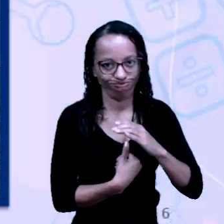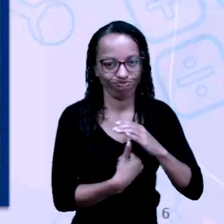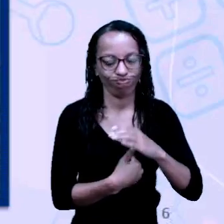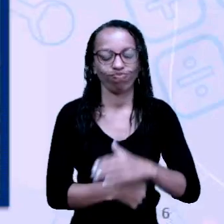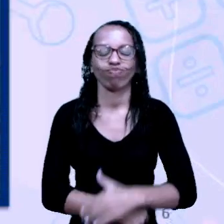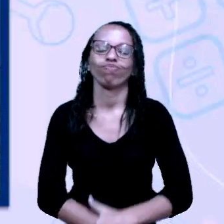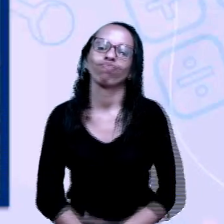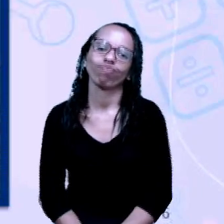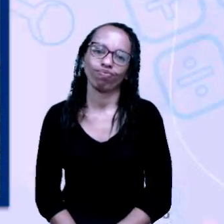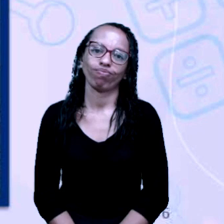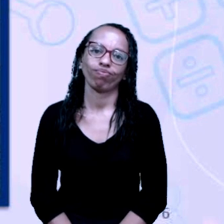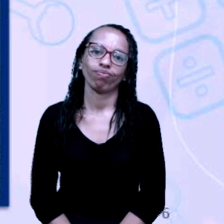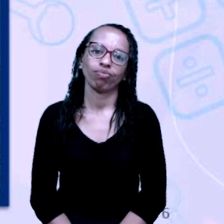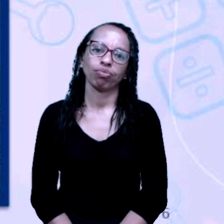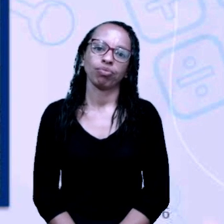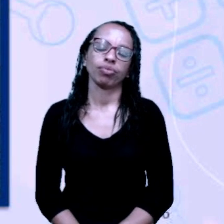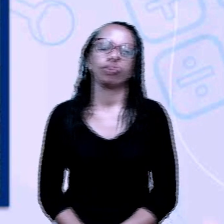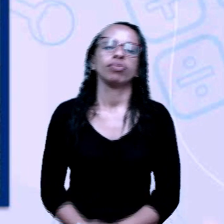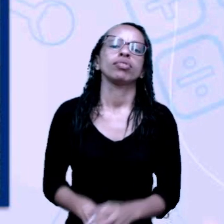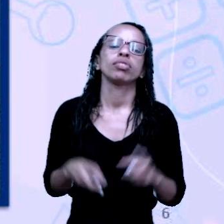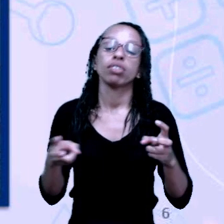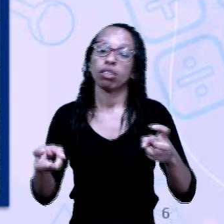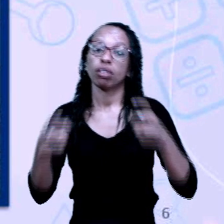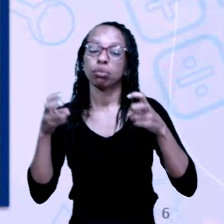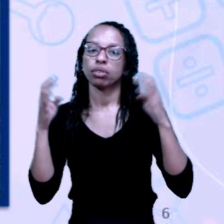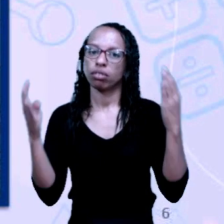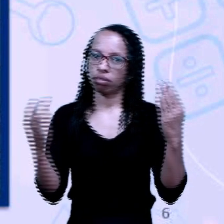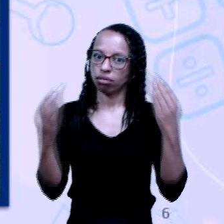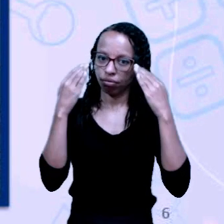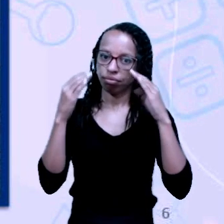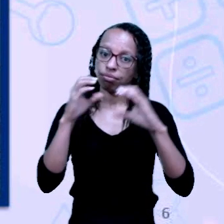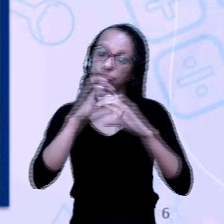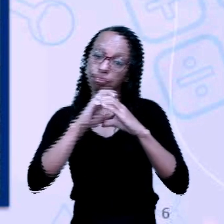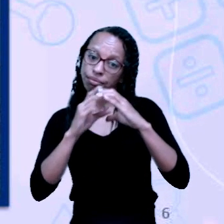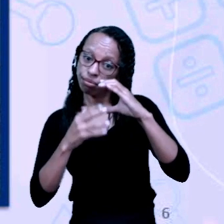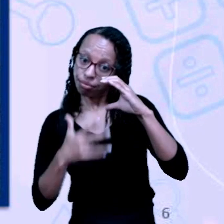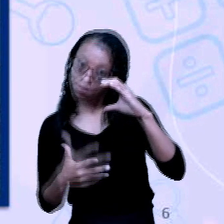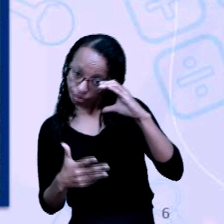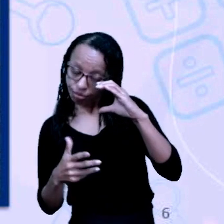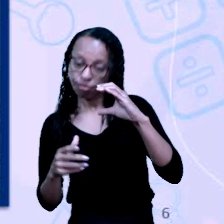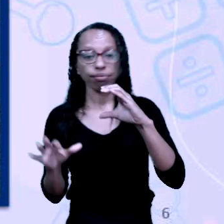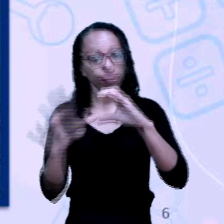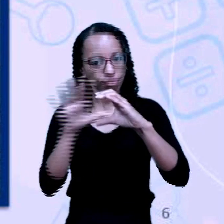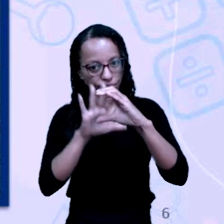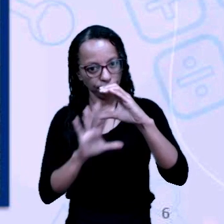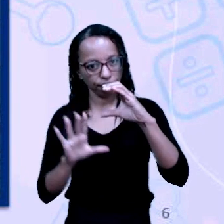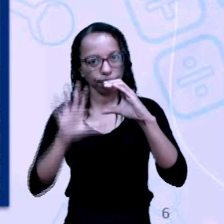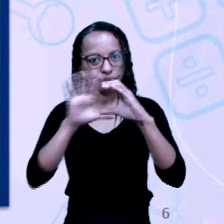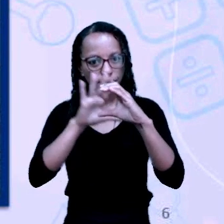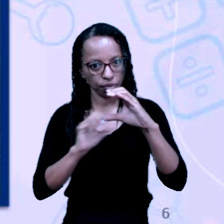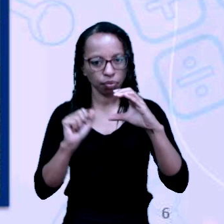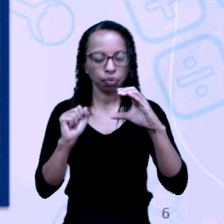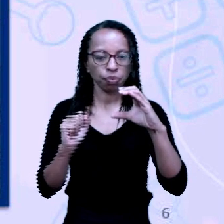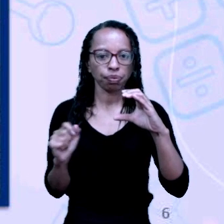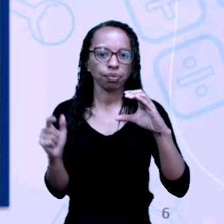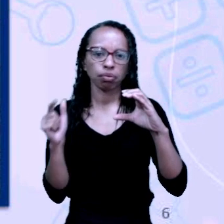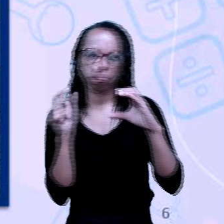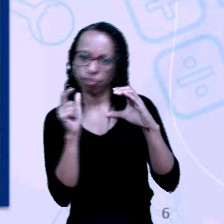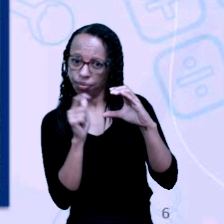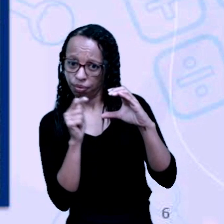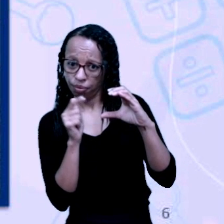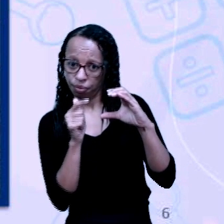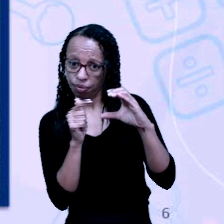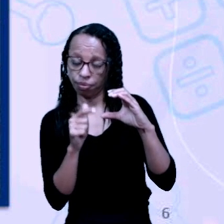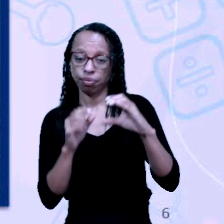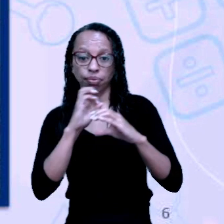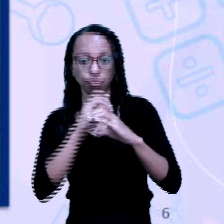Agora, vamos observar com mais atenção as características de uma charge. Toda charge vai possuir como